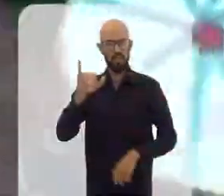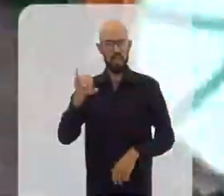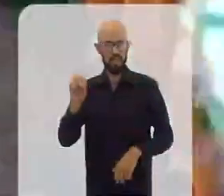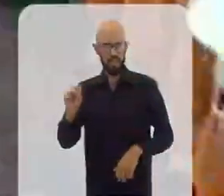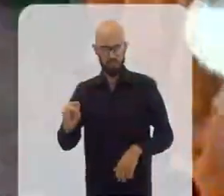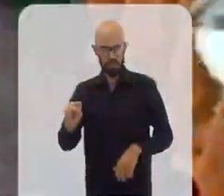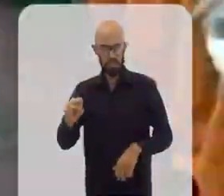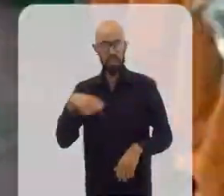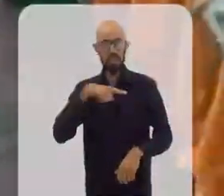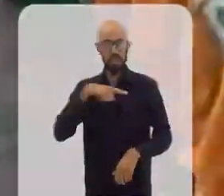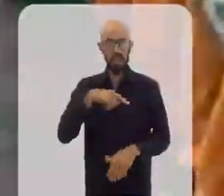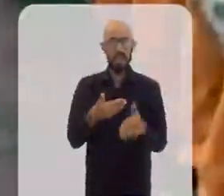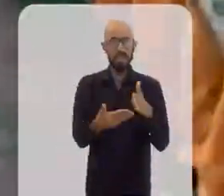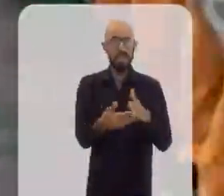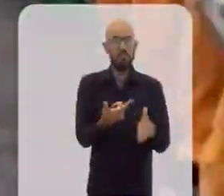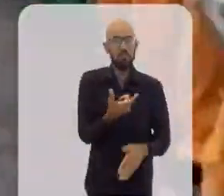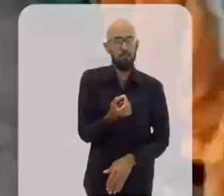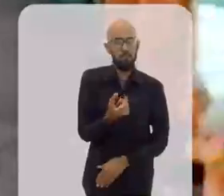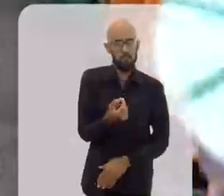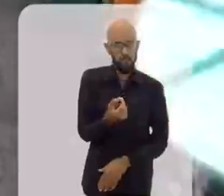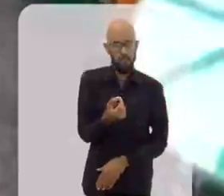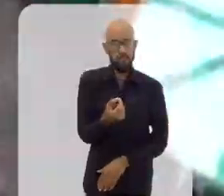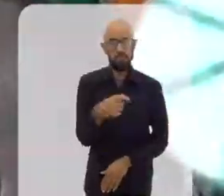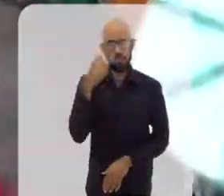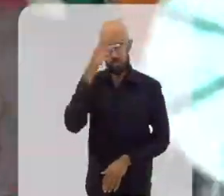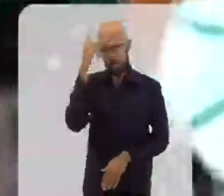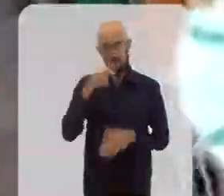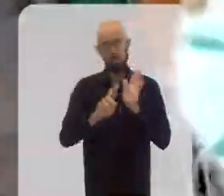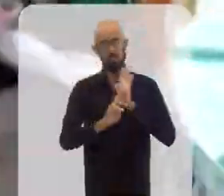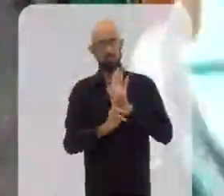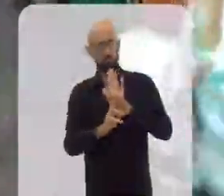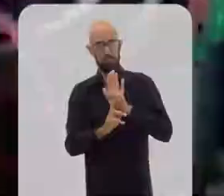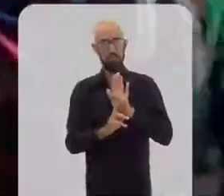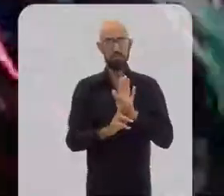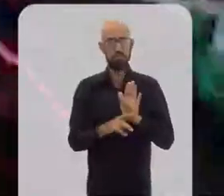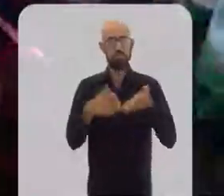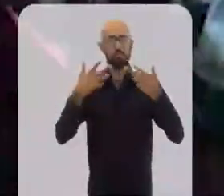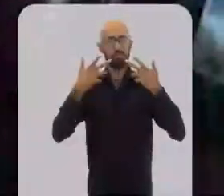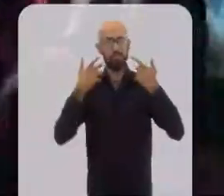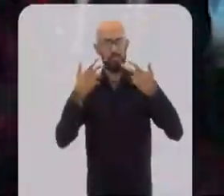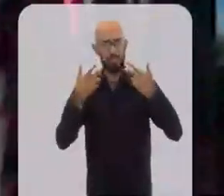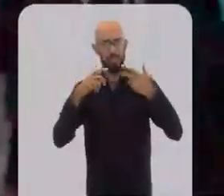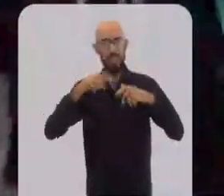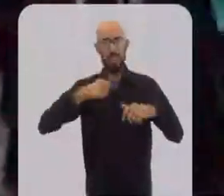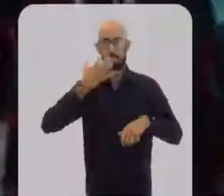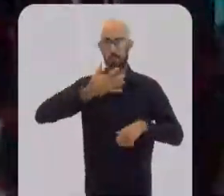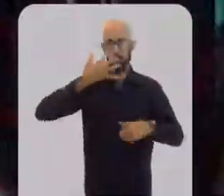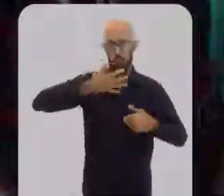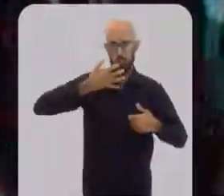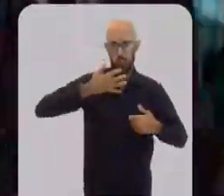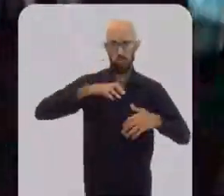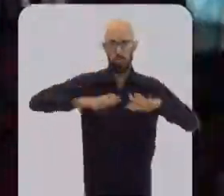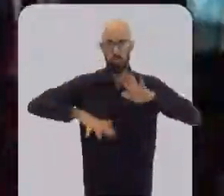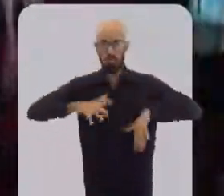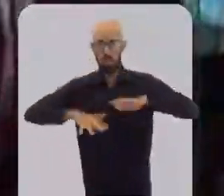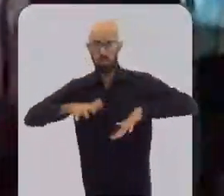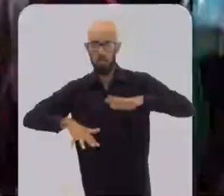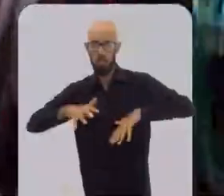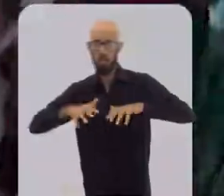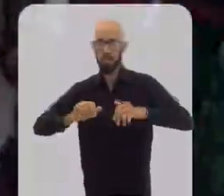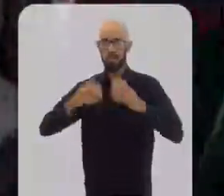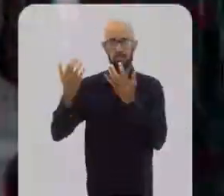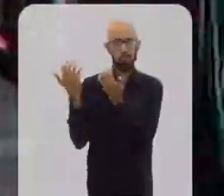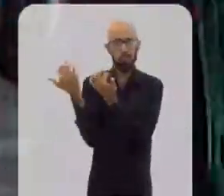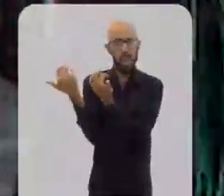foliões, que são organizados de acordo com suas funções. São músicos que tocam tambores, flautas,